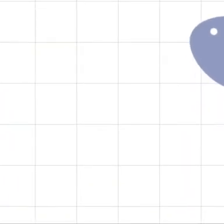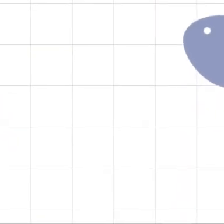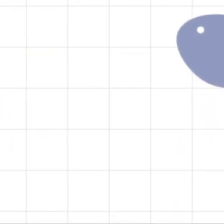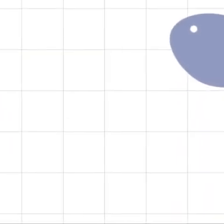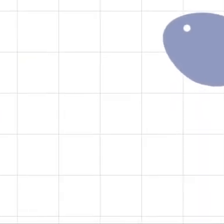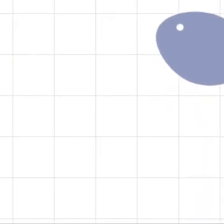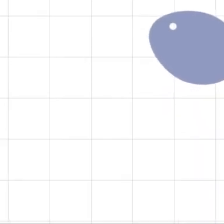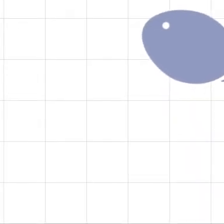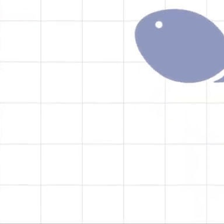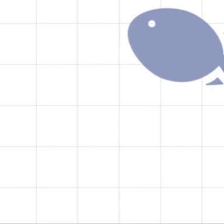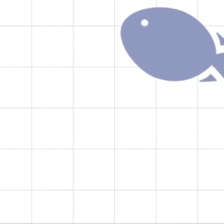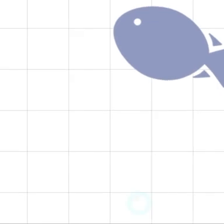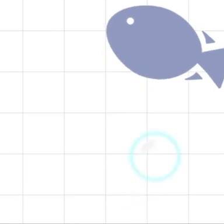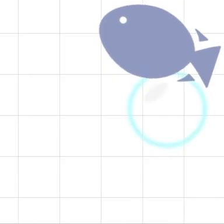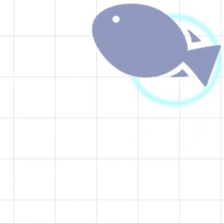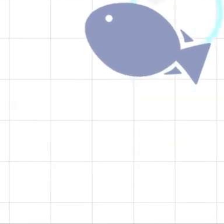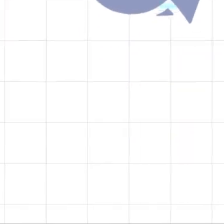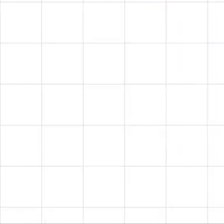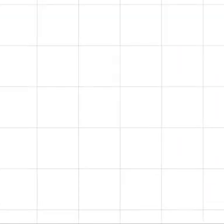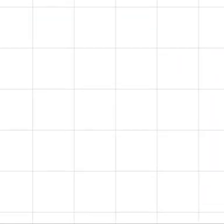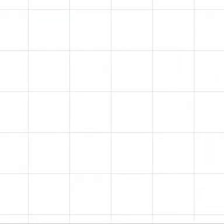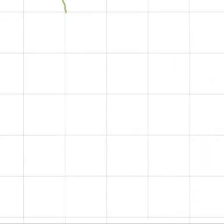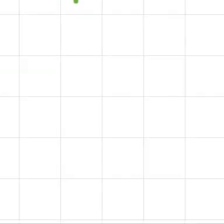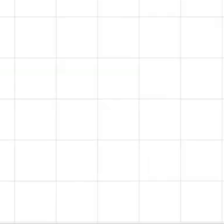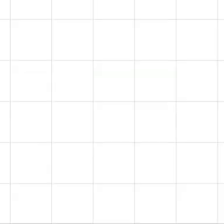be right back.